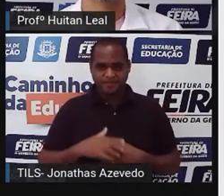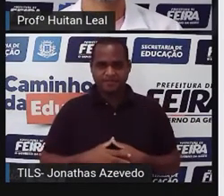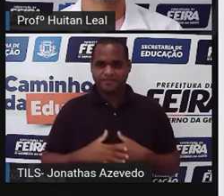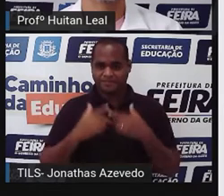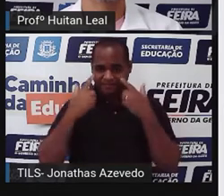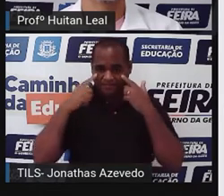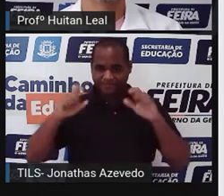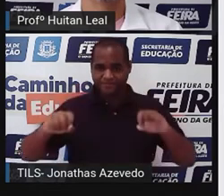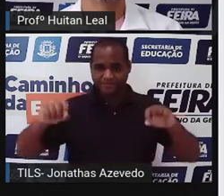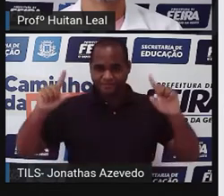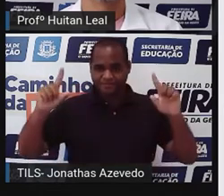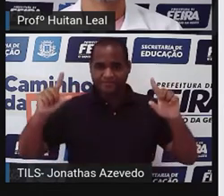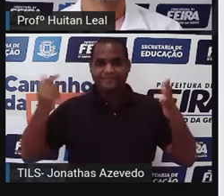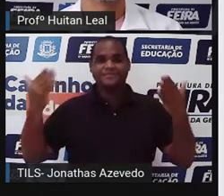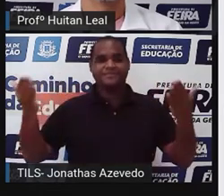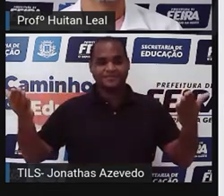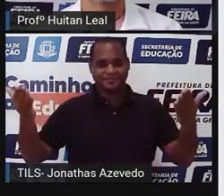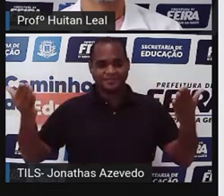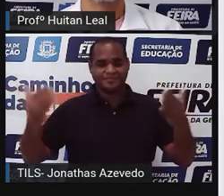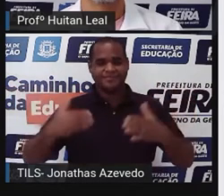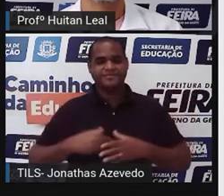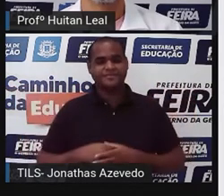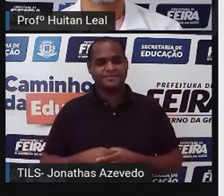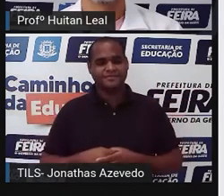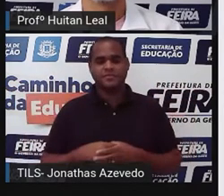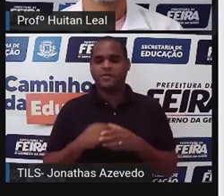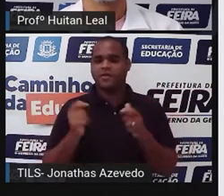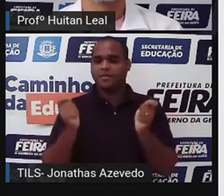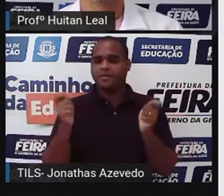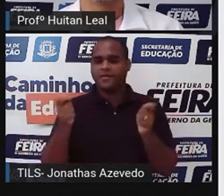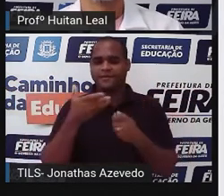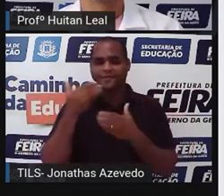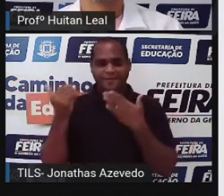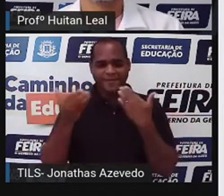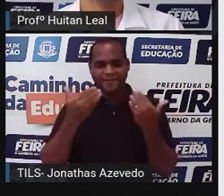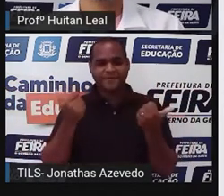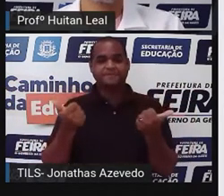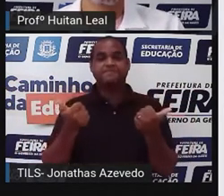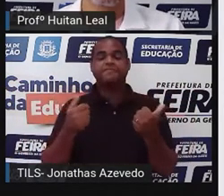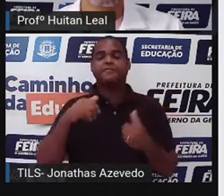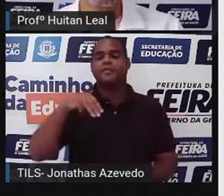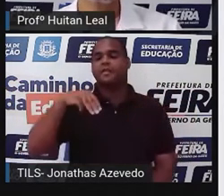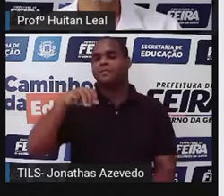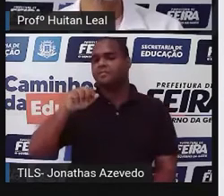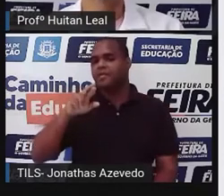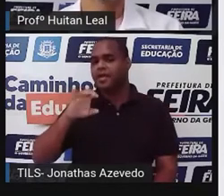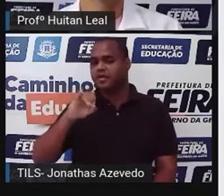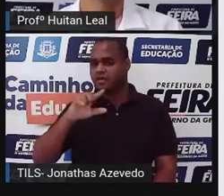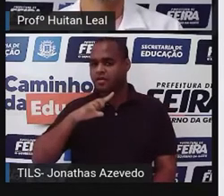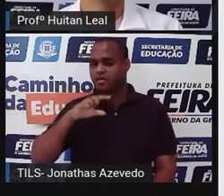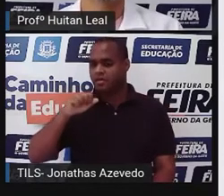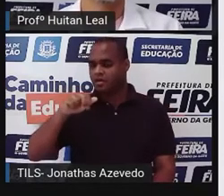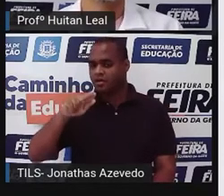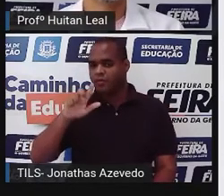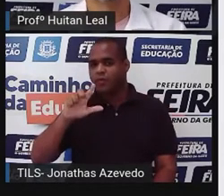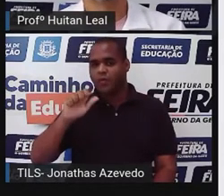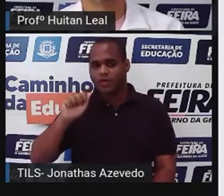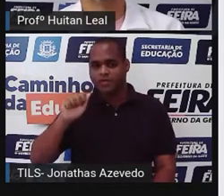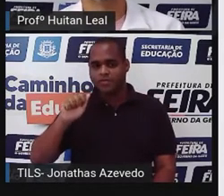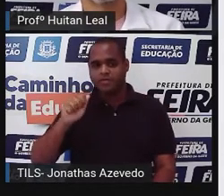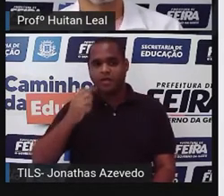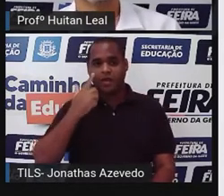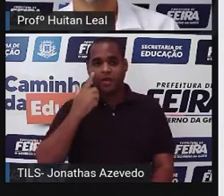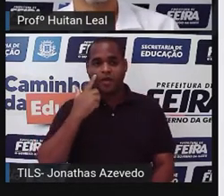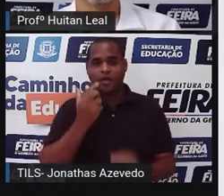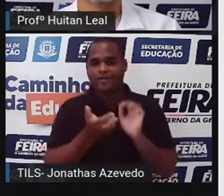um pouquinho mais o tamanho, para poder ler melhor. Então, Maria Angula. Olha essa imagenzinha